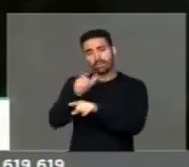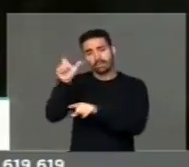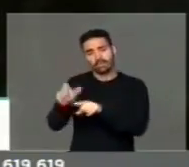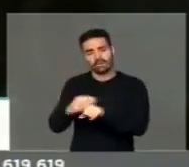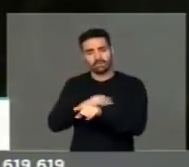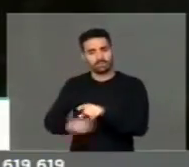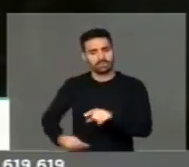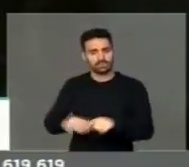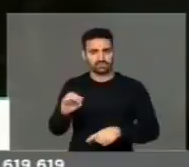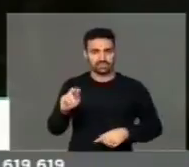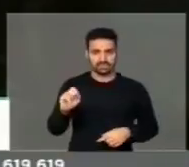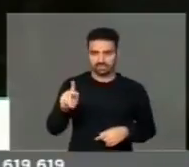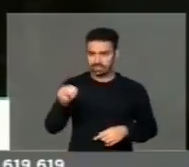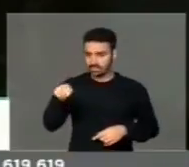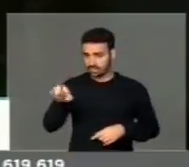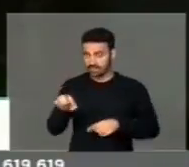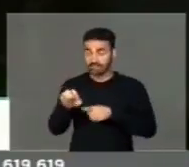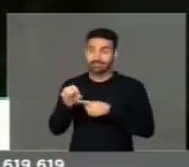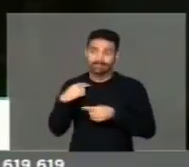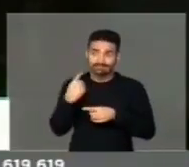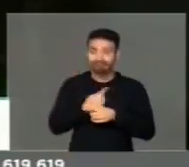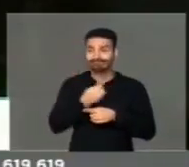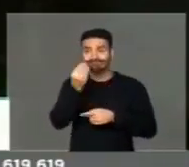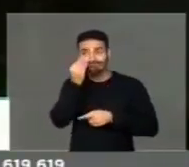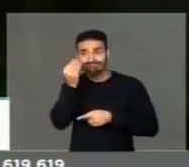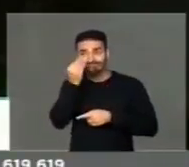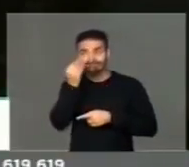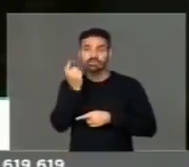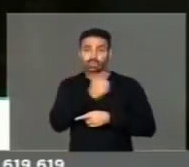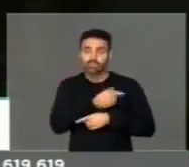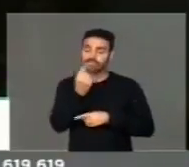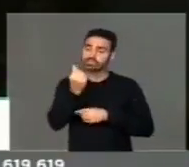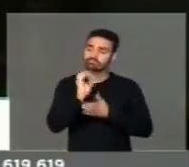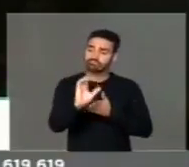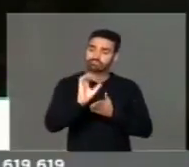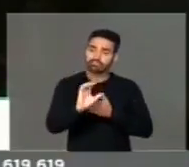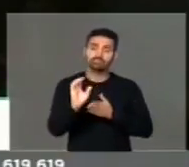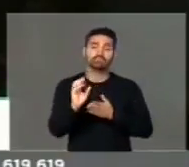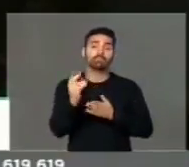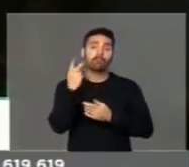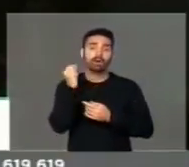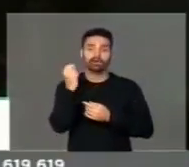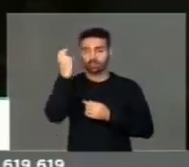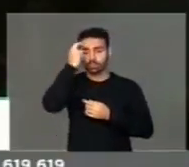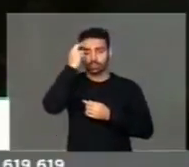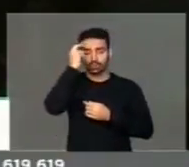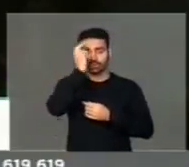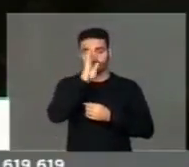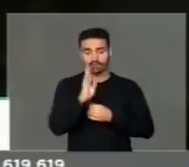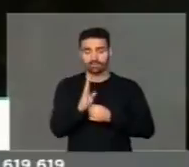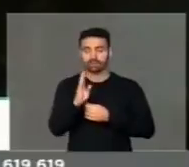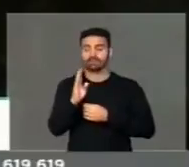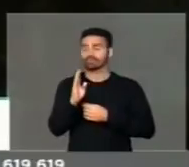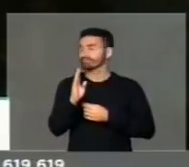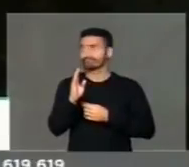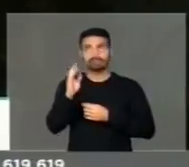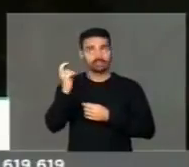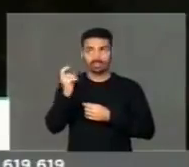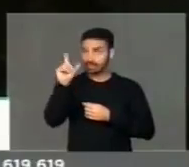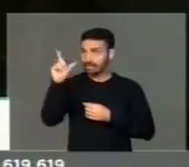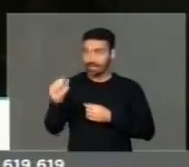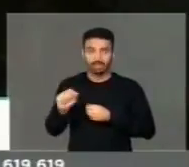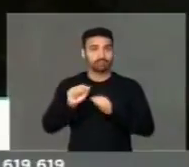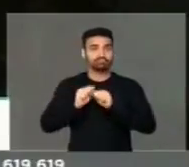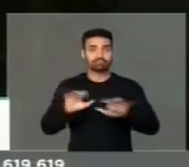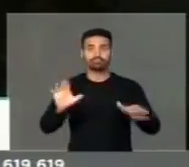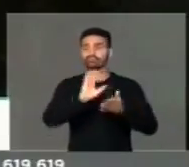possa abrir uma brecha para financiar também as atividades culturais da Itália no mundo. e assim poder